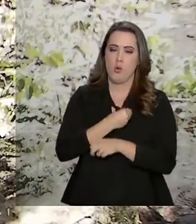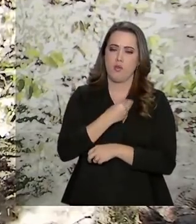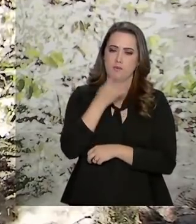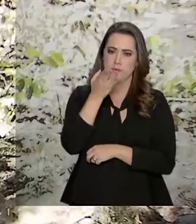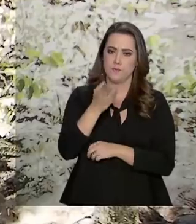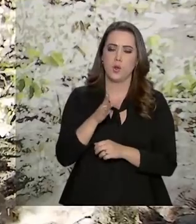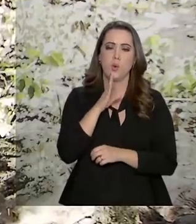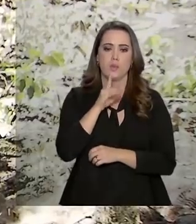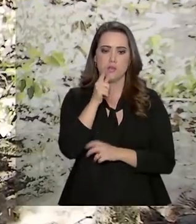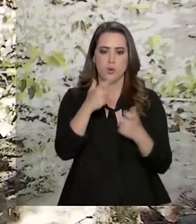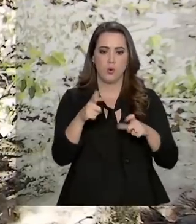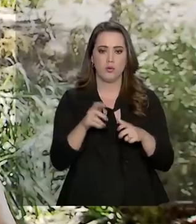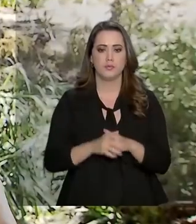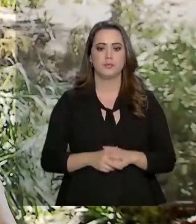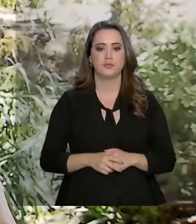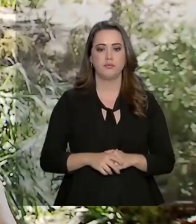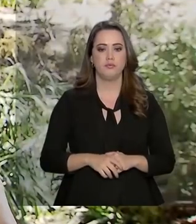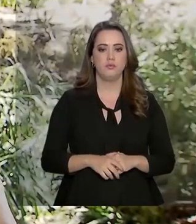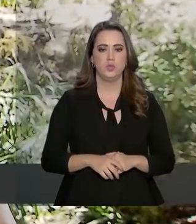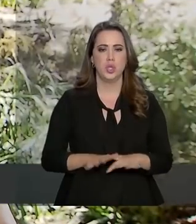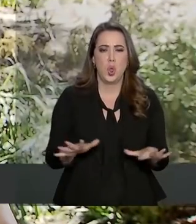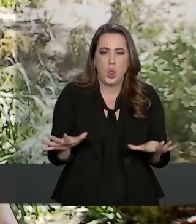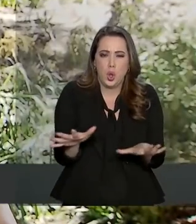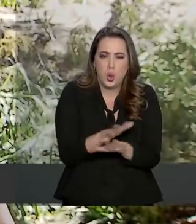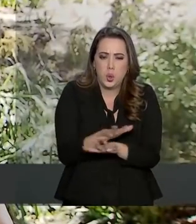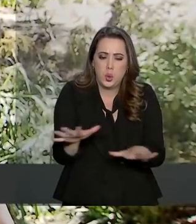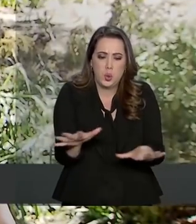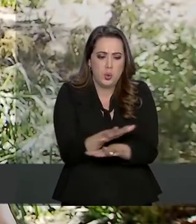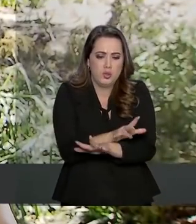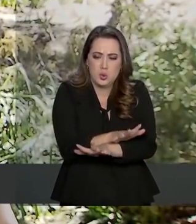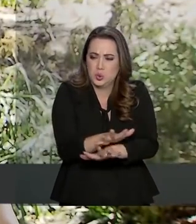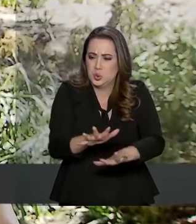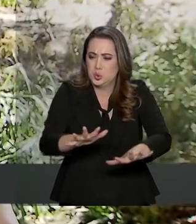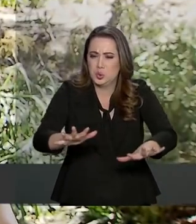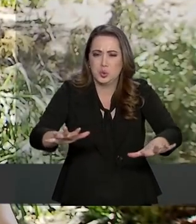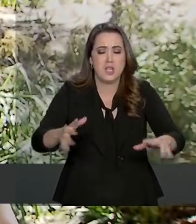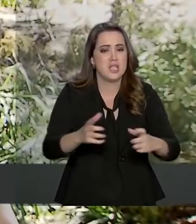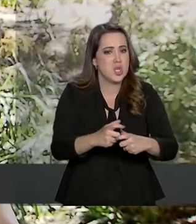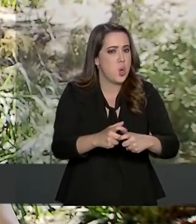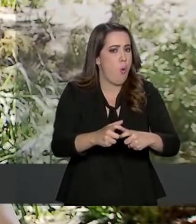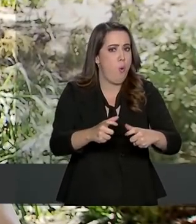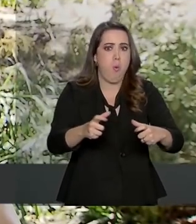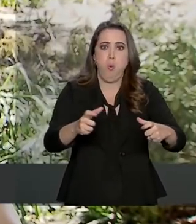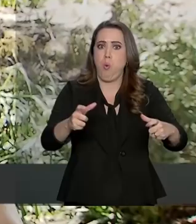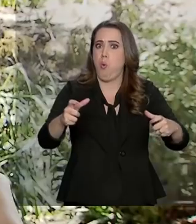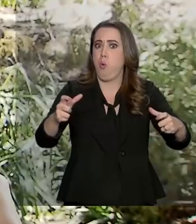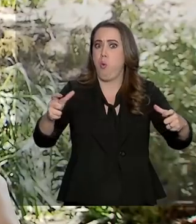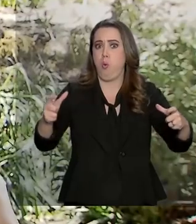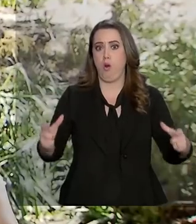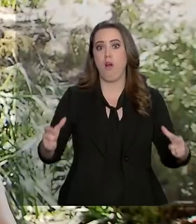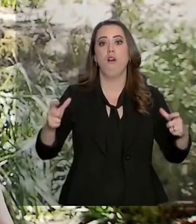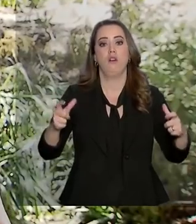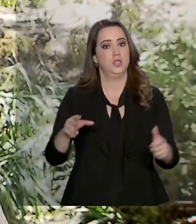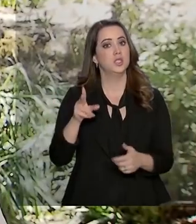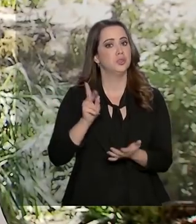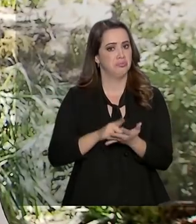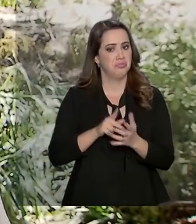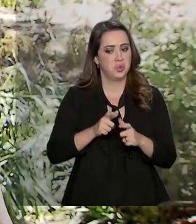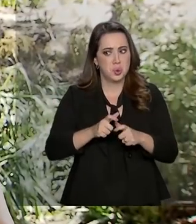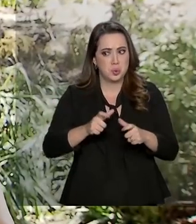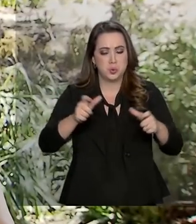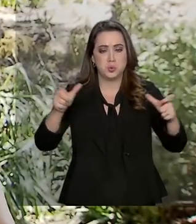região do Parque da Cachoeira. O desastre foi muito grande, não foi uma coisa pequena, foi muito grande mesmo.